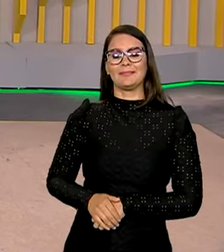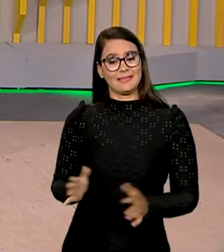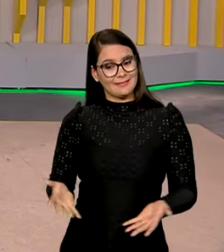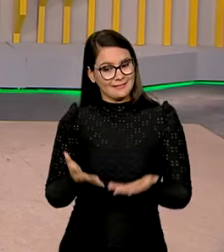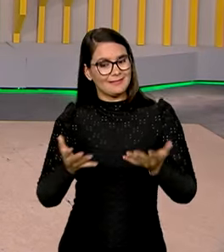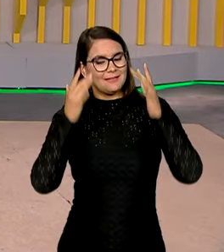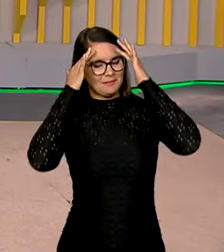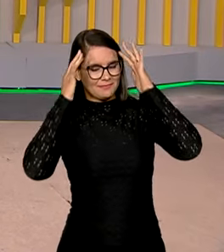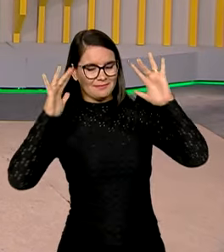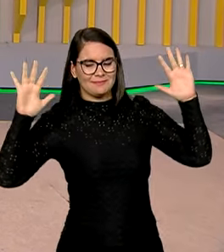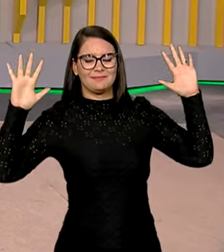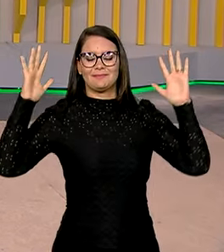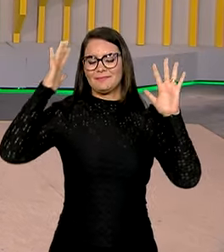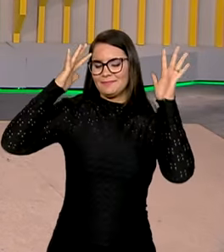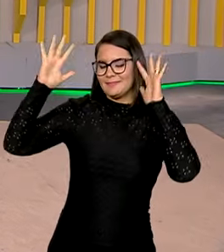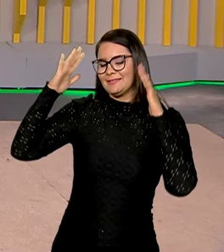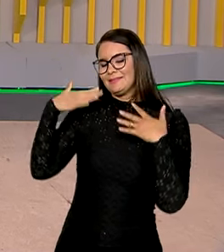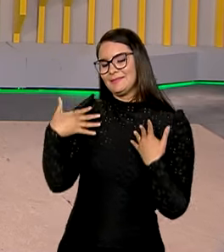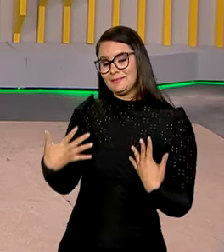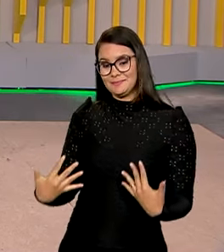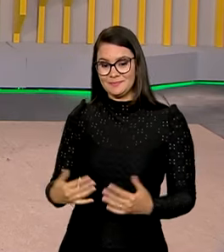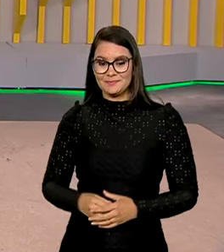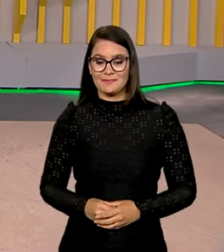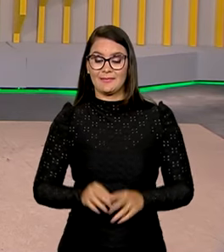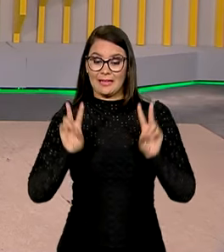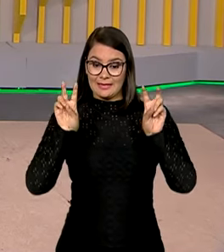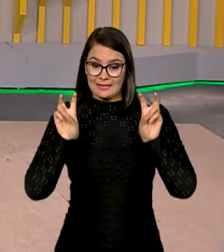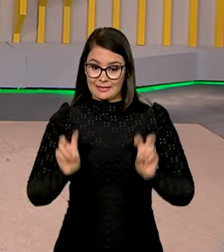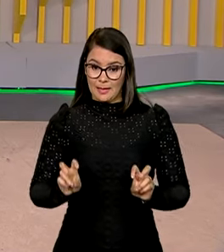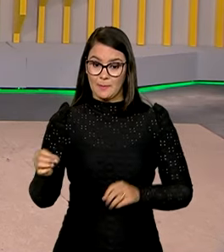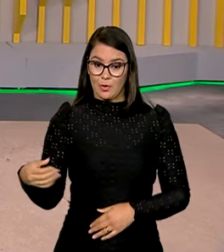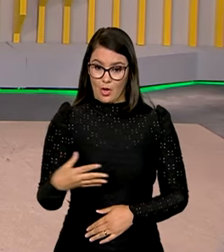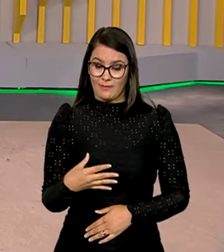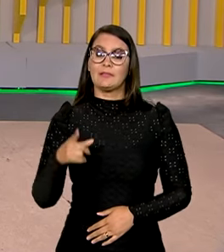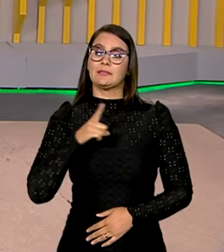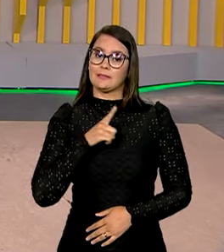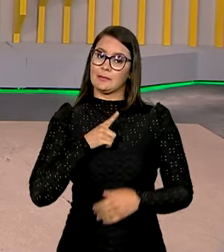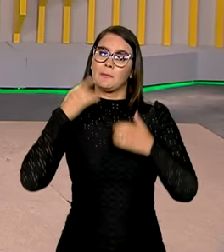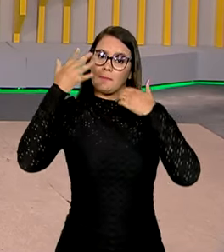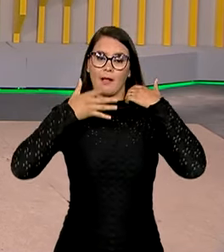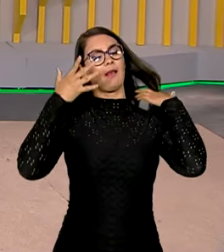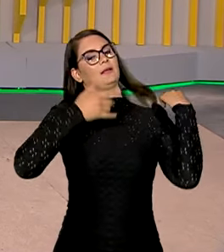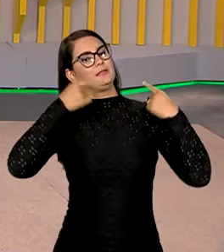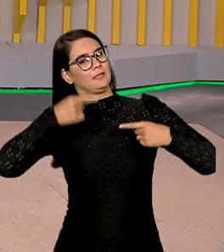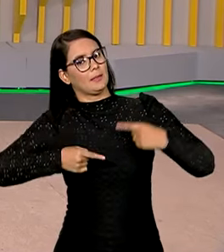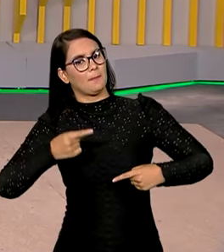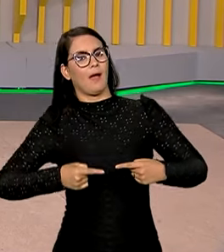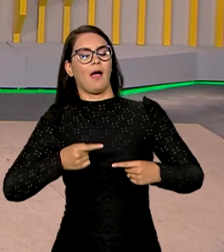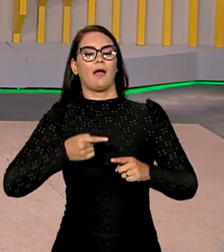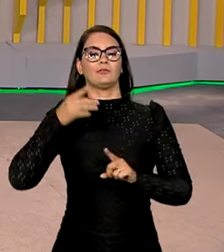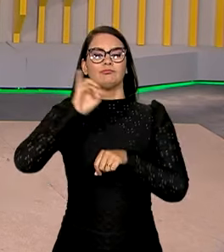imaginação e encantam as mentes curiosas. Todos esses temas e inovações estão presentes em palestras, debates e